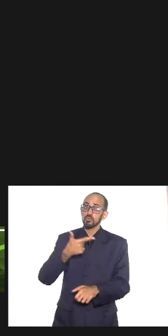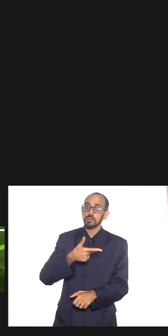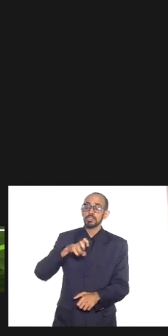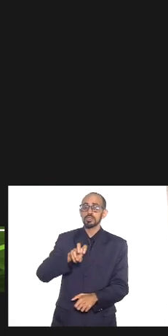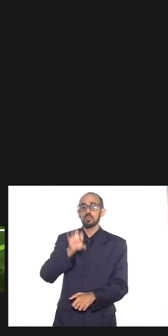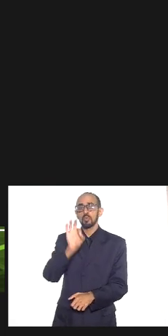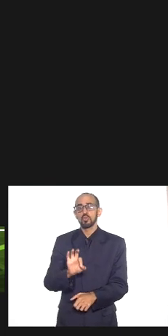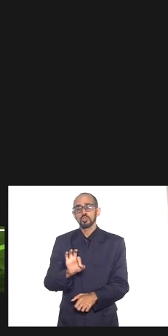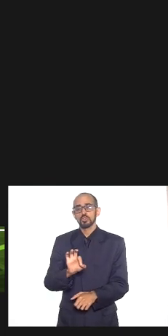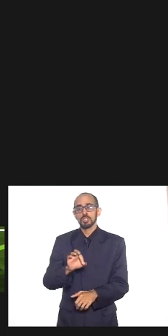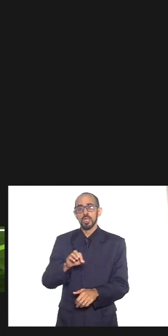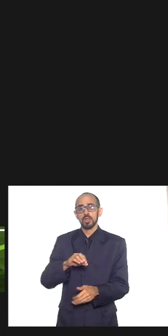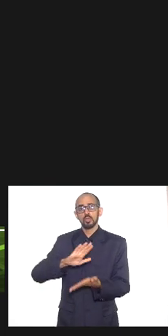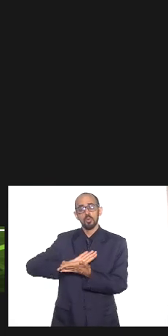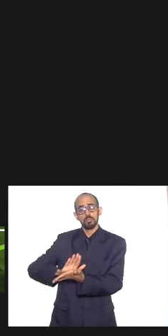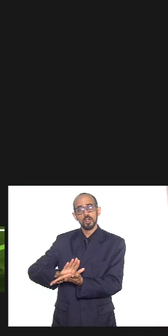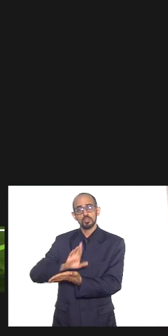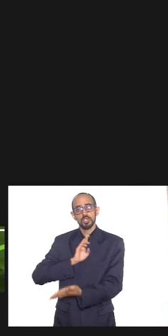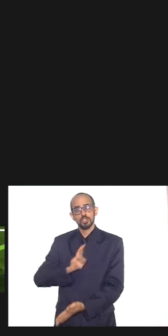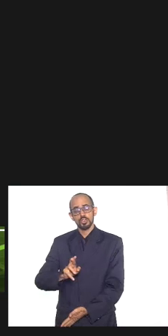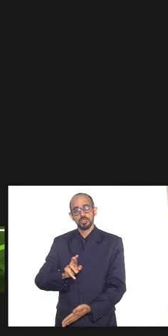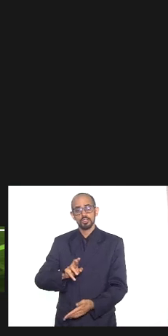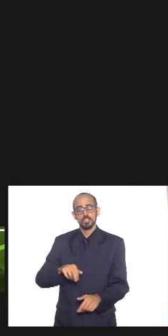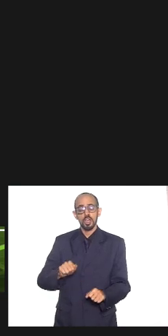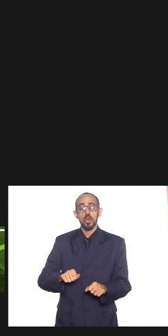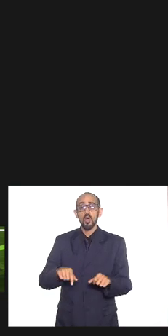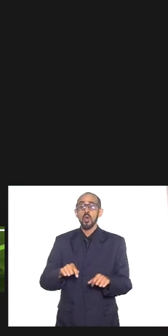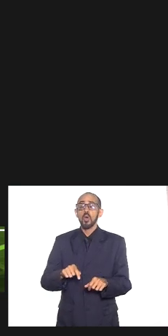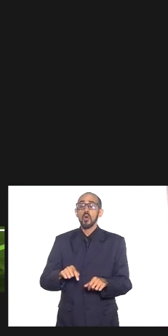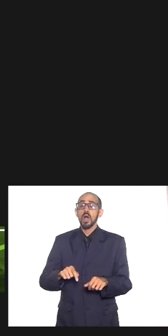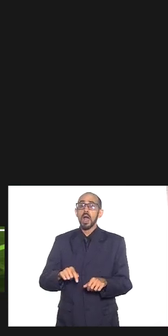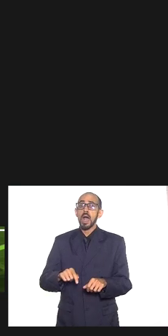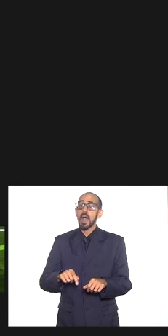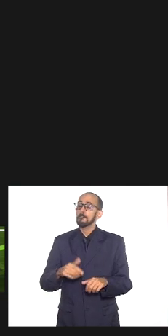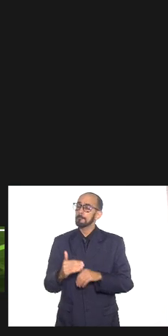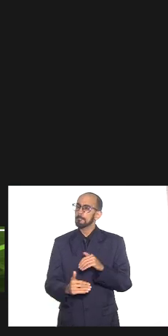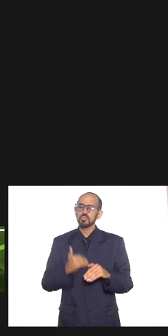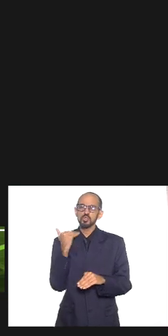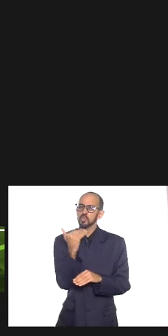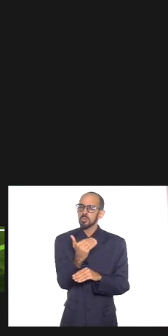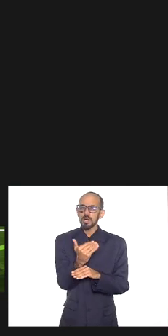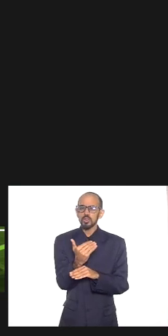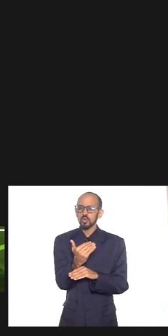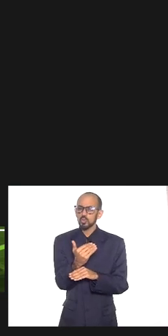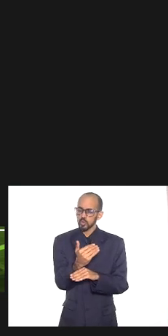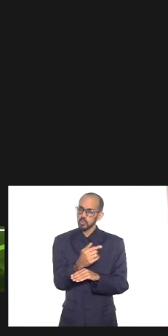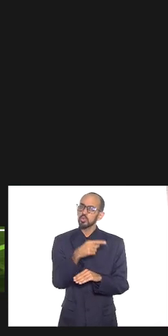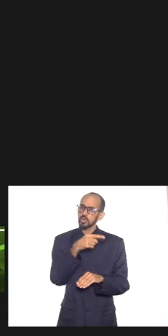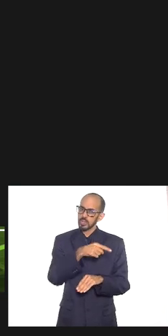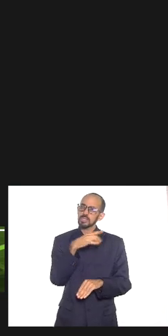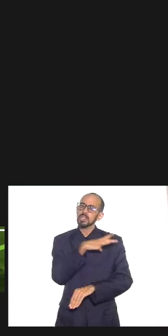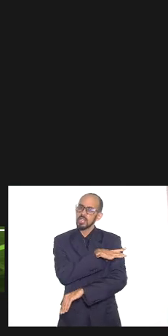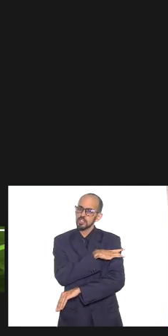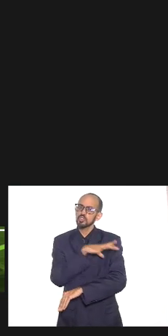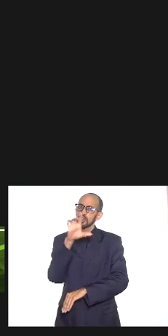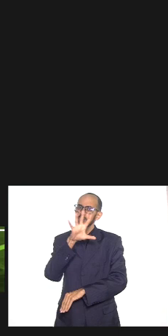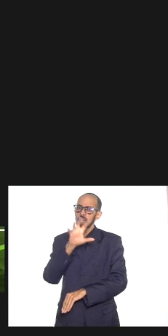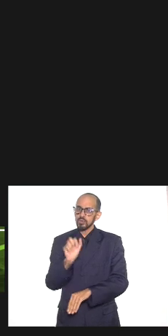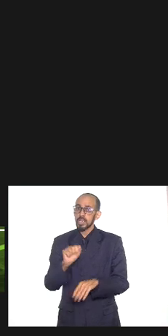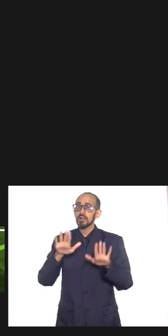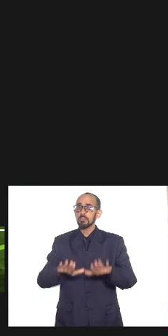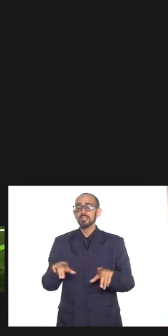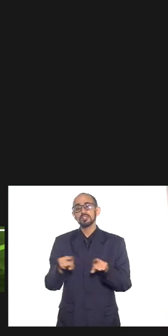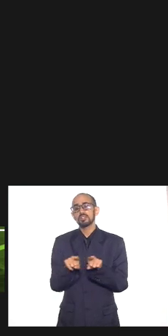focada em intolerância religiosa grande parte acima dessas religiões mas sem negar também que houve episódios de intolerância